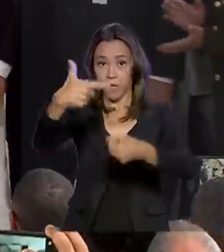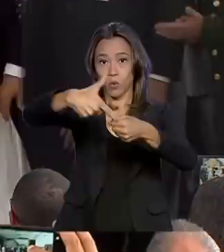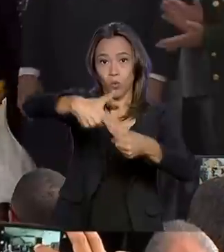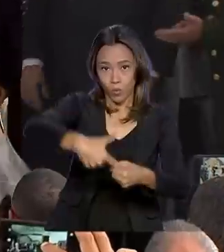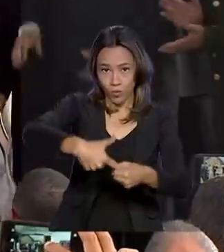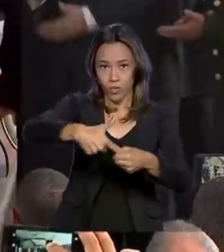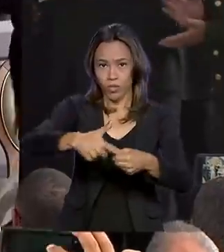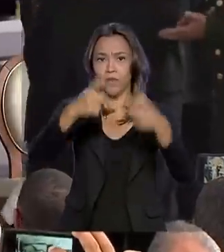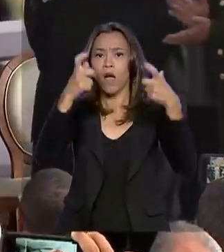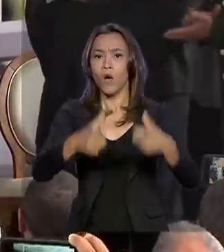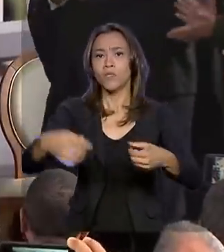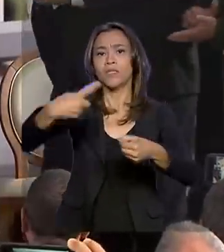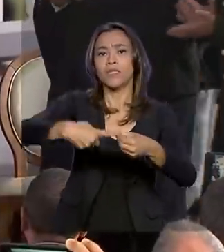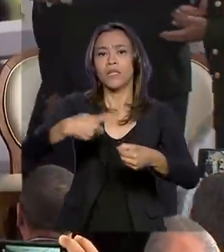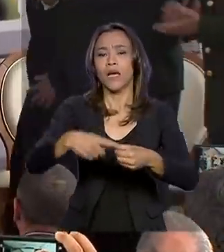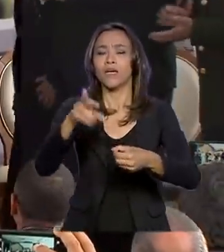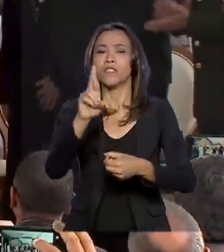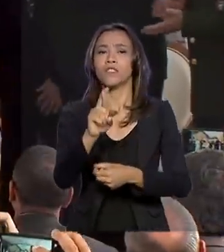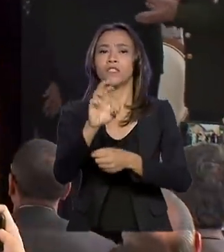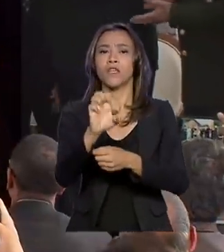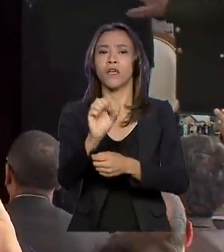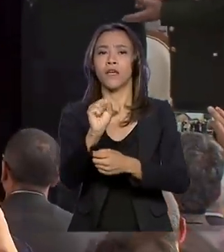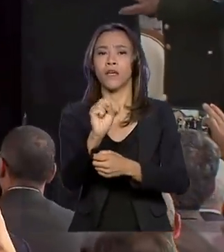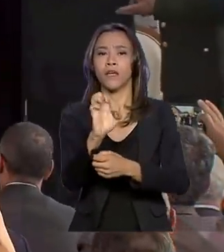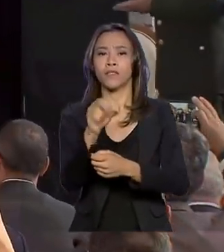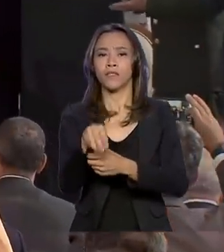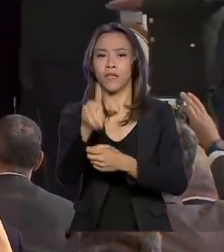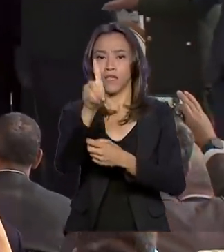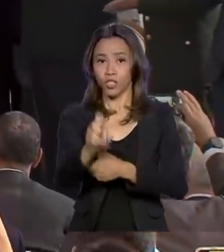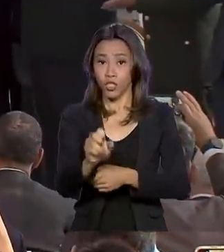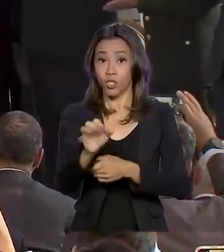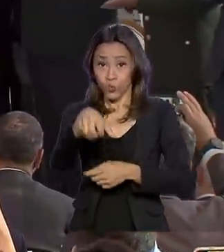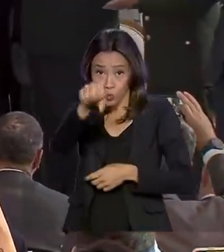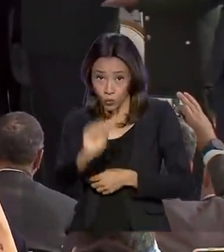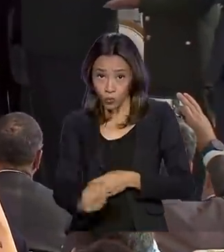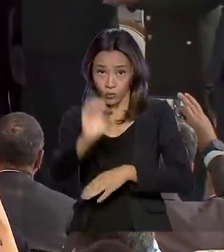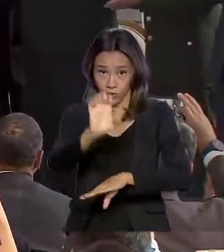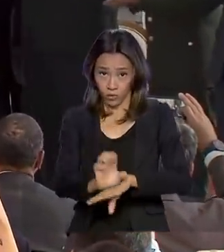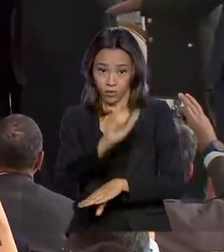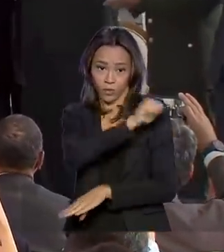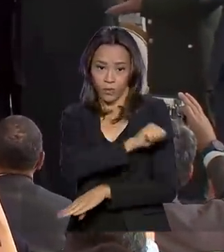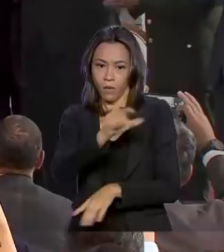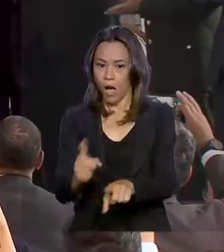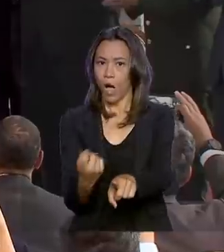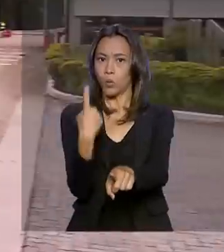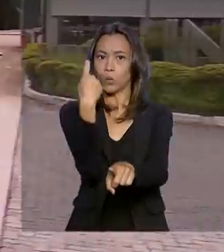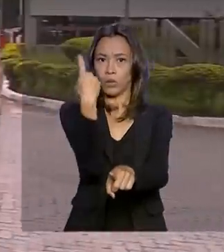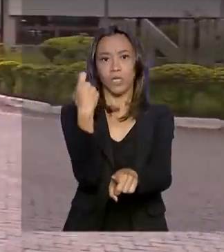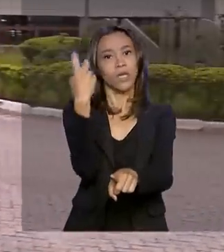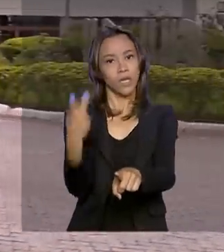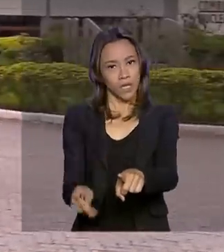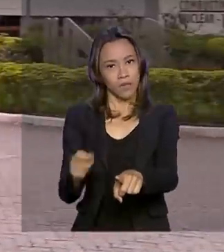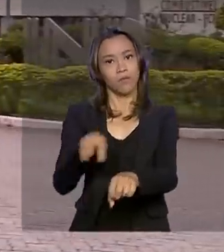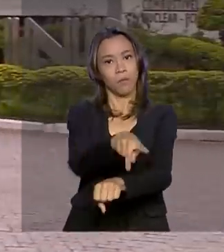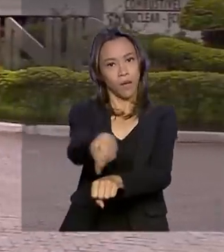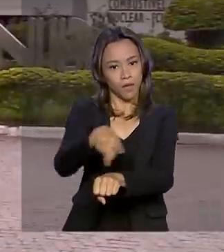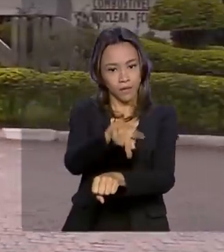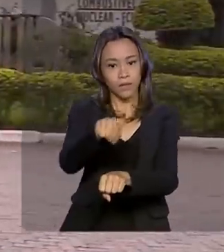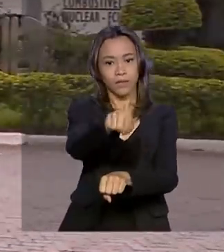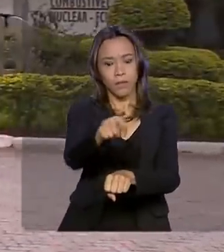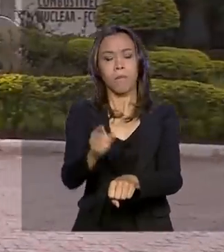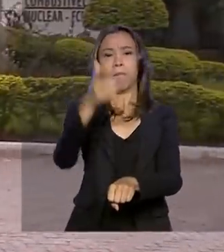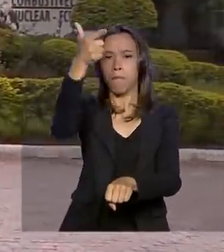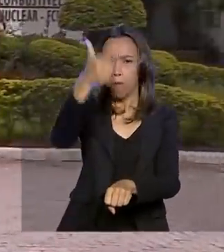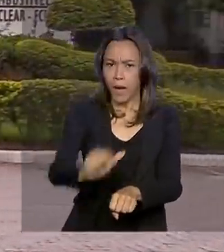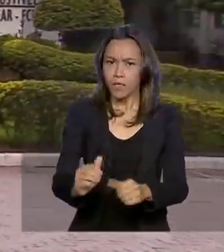que fica em Resende, no sul do estado do Rio, a única de enriquecimento de urânio do país, e marca mais um